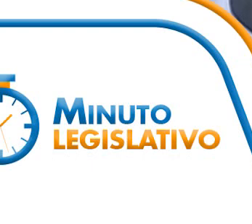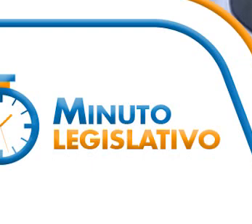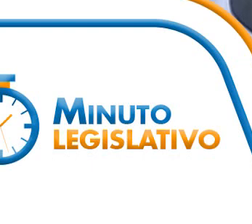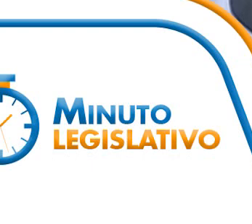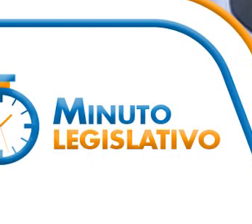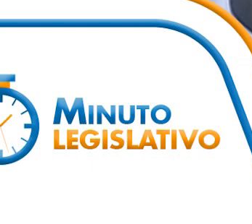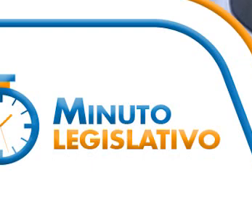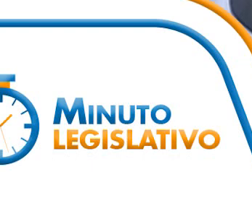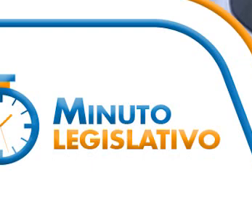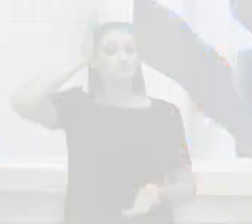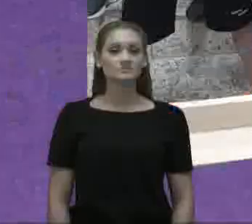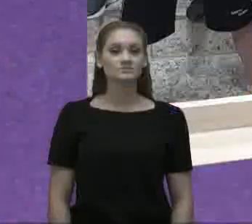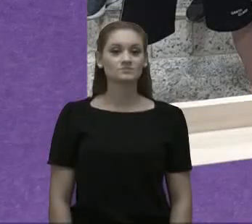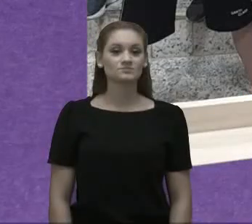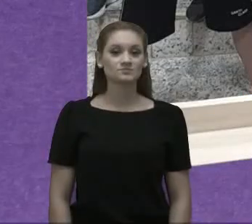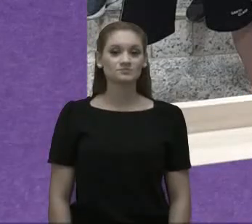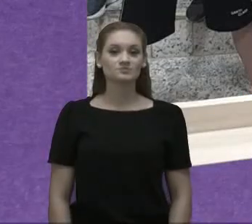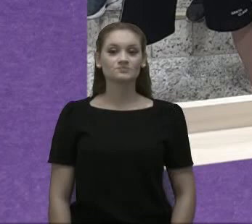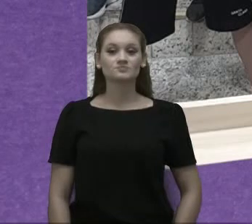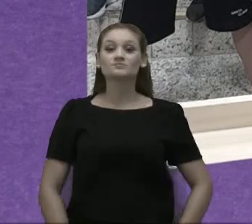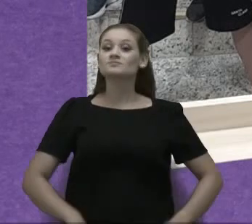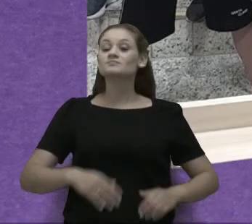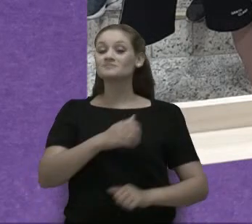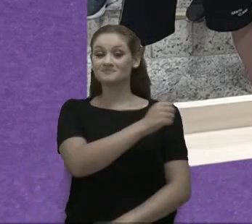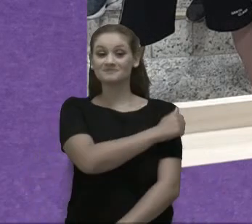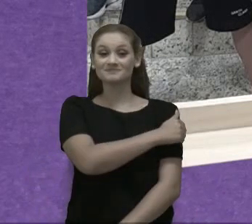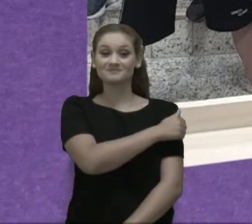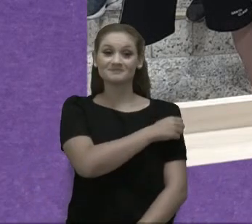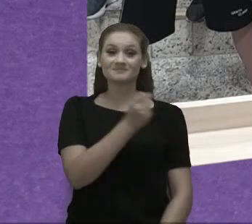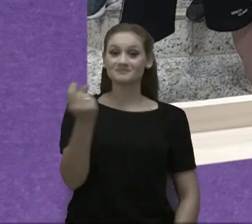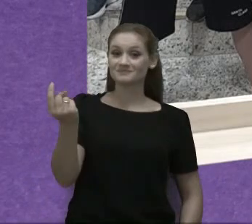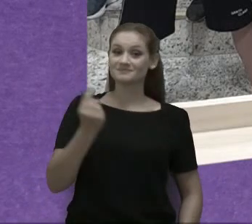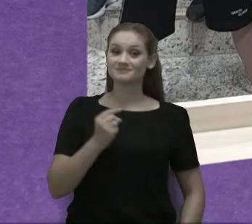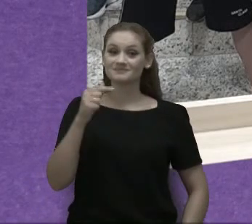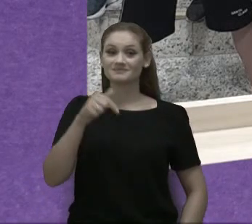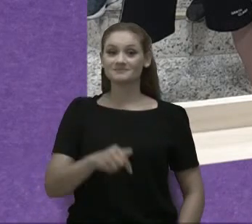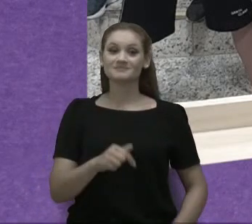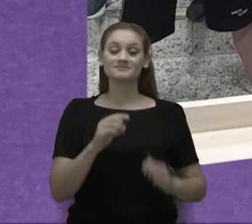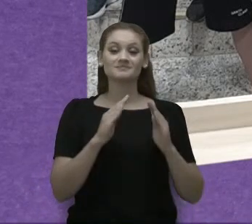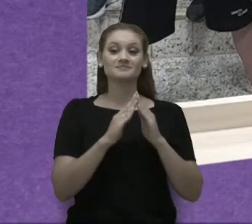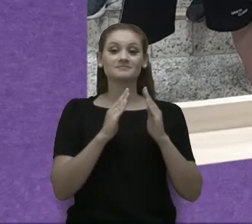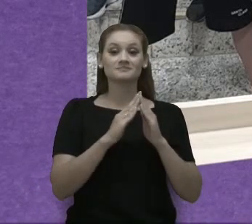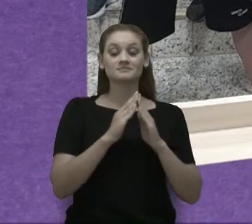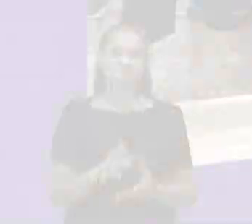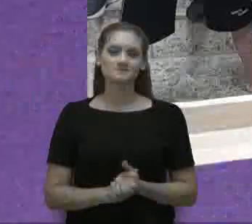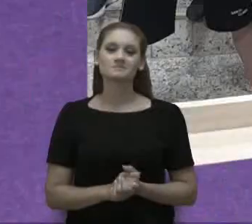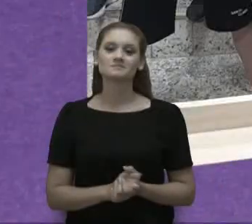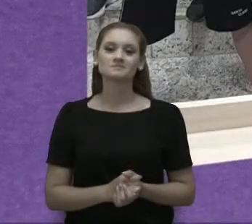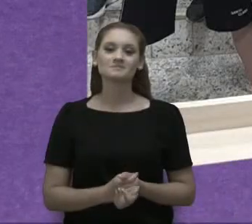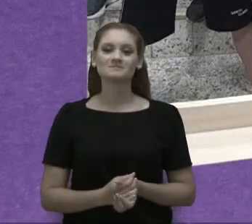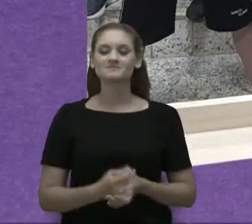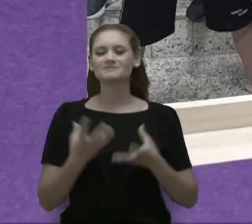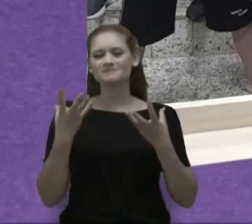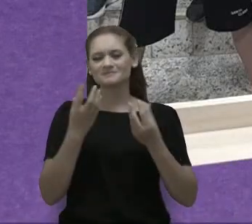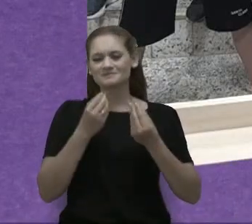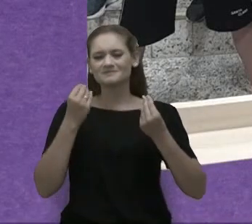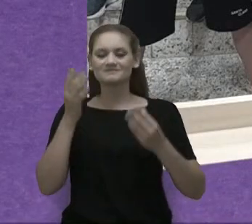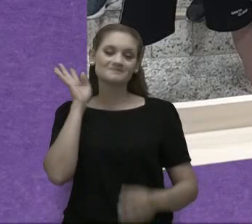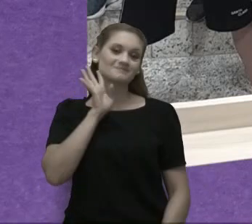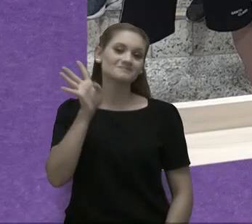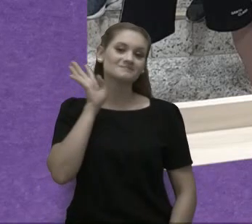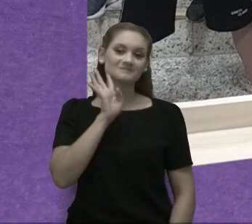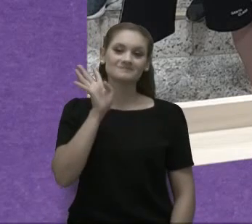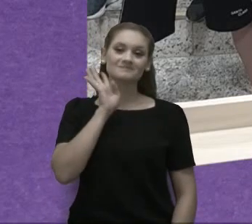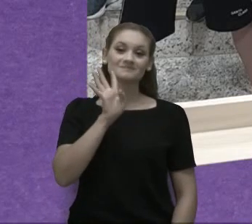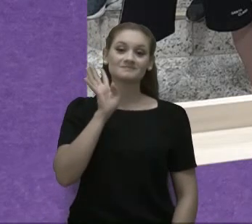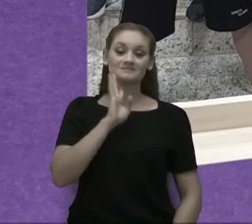vereadores no plenário. Os alunos também vieram até aqui, os alunos da Escola Peixinho Dourado. Foi muito bacana, é muito bom